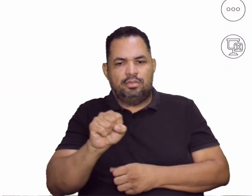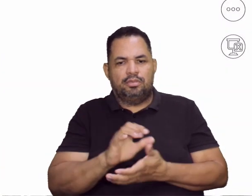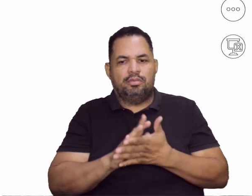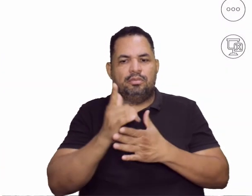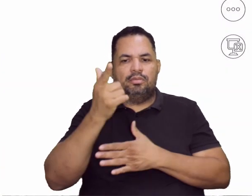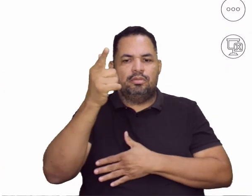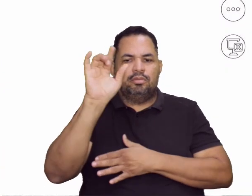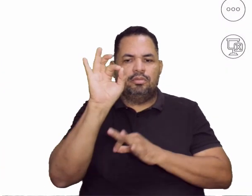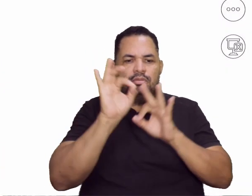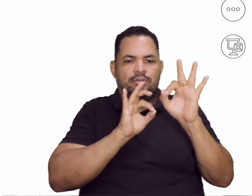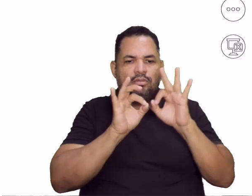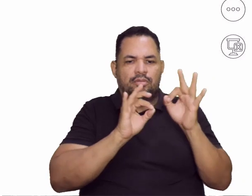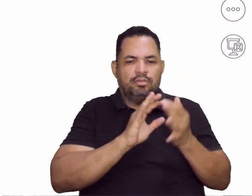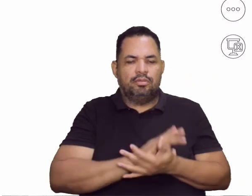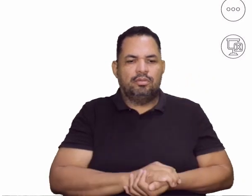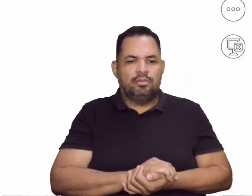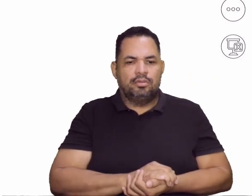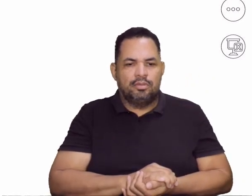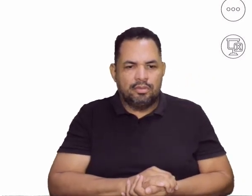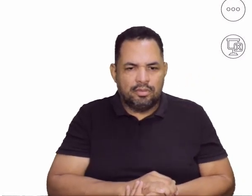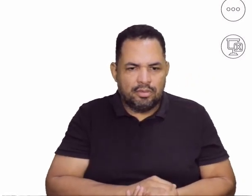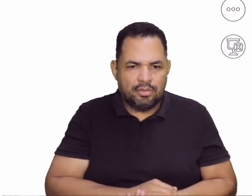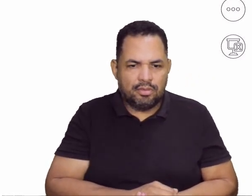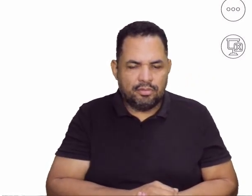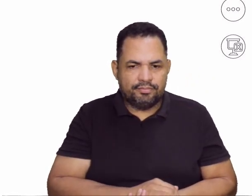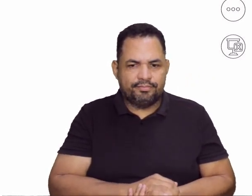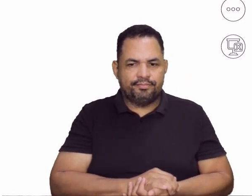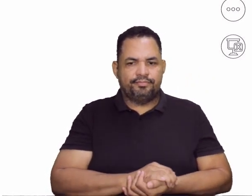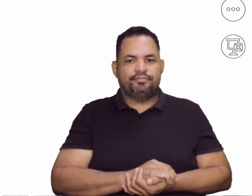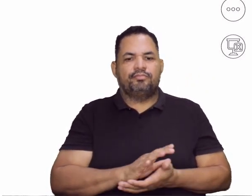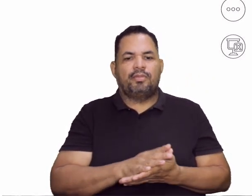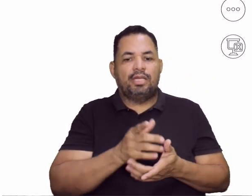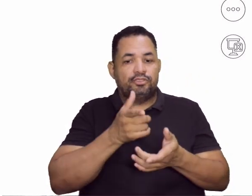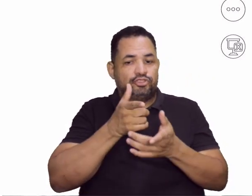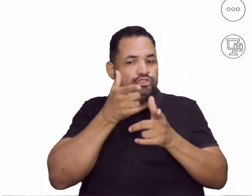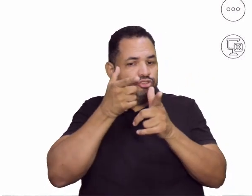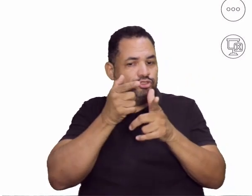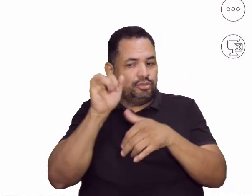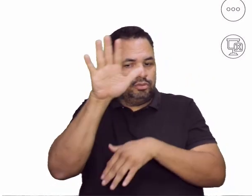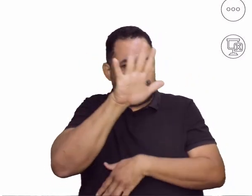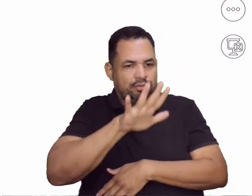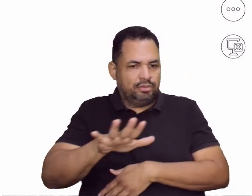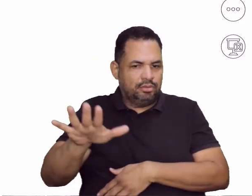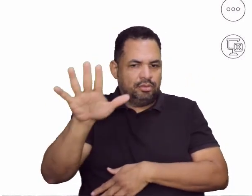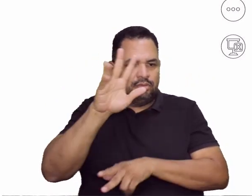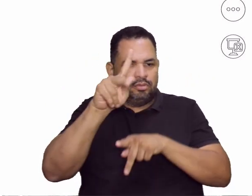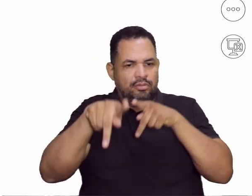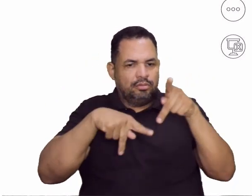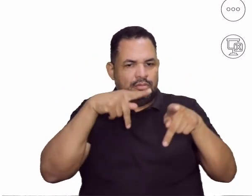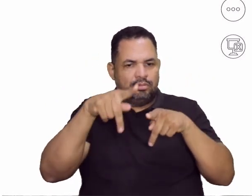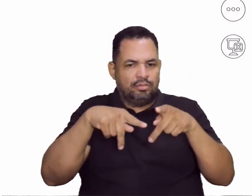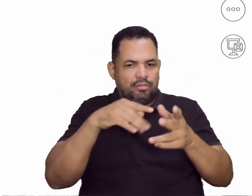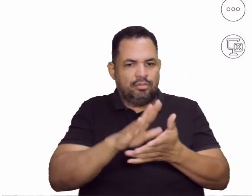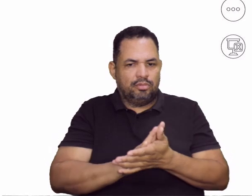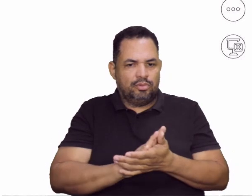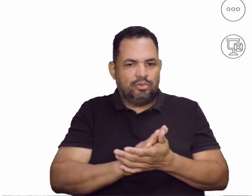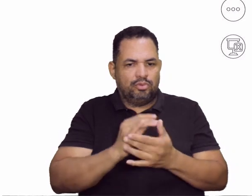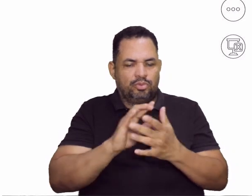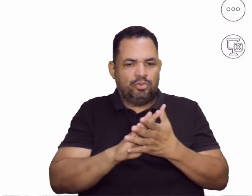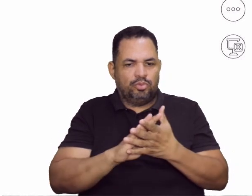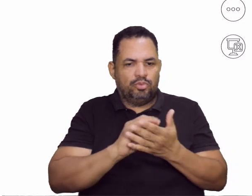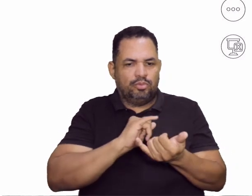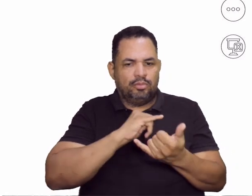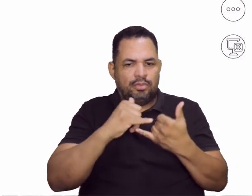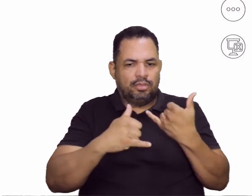outro Space aqui, só que agora é o Invader, um jogo de tiro espacial que populariza os jogos de arcade. Em